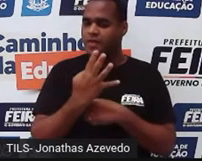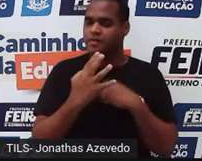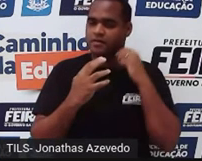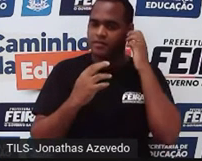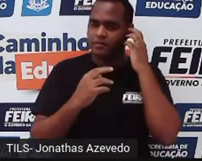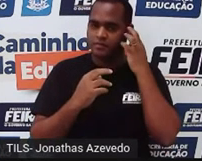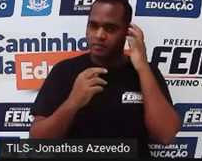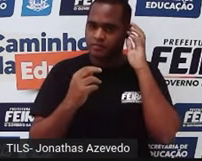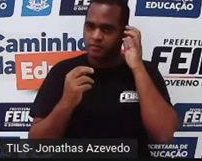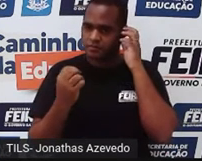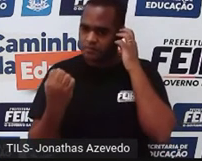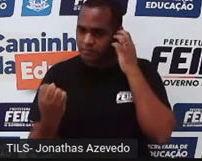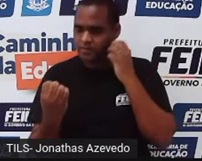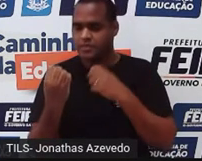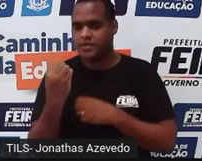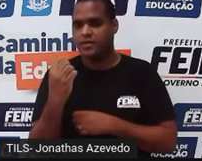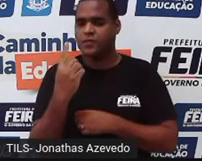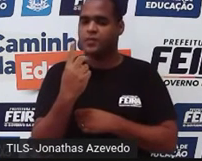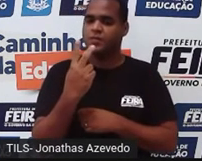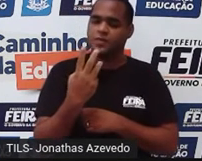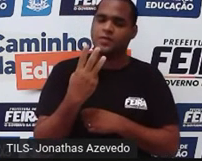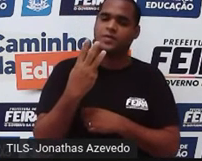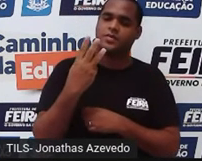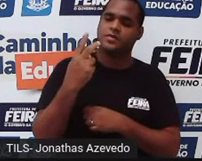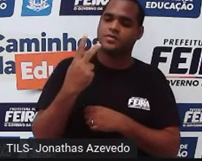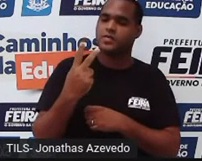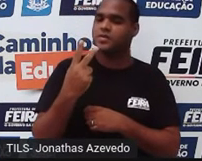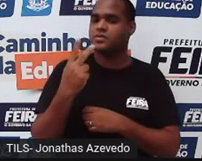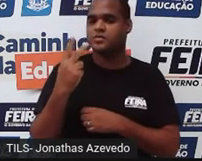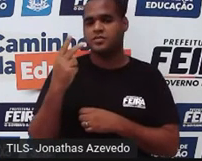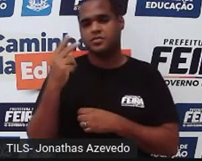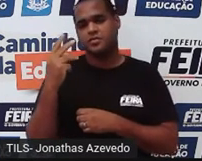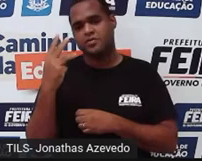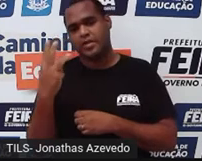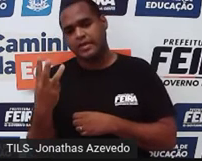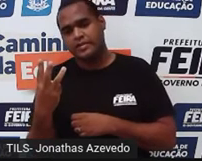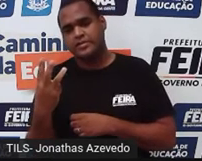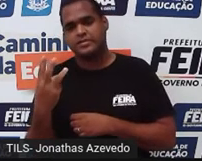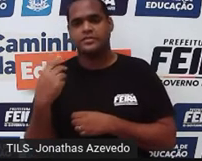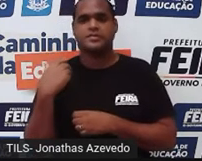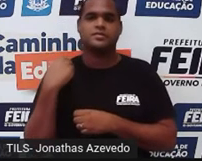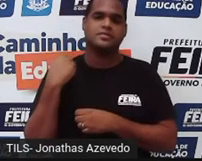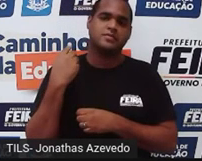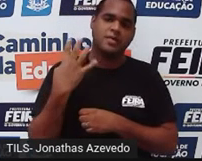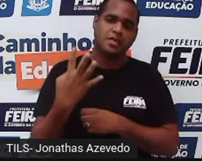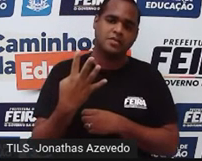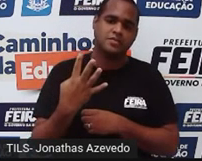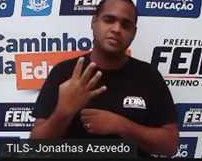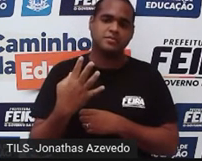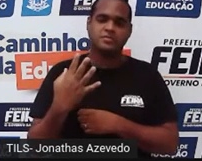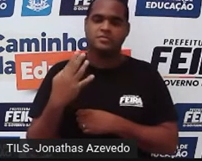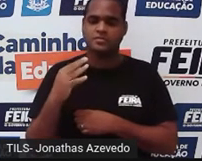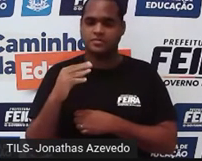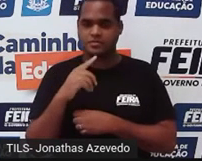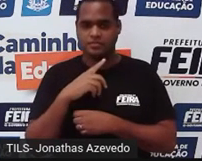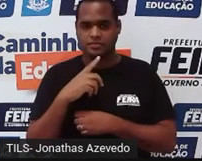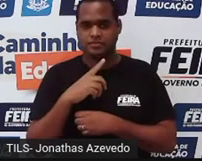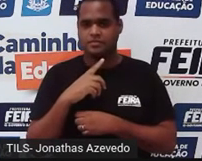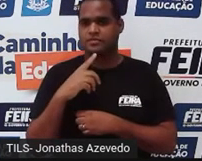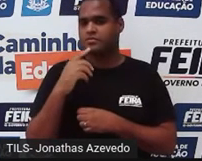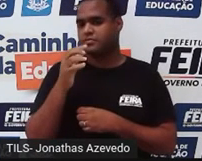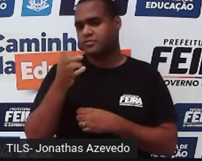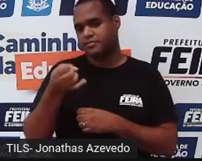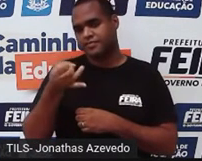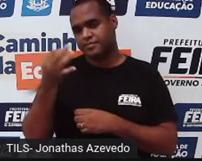escrever o zero, depois do zero o um, depois do um o dois, depois do dois o três, depois do três o quatro. A gente consegue escrever